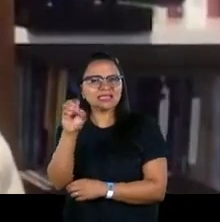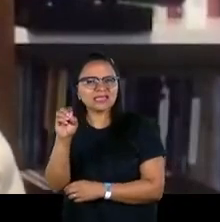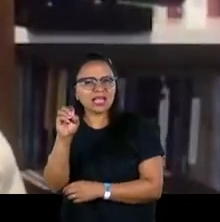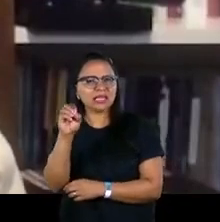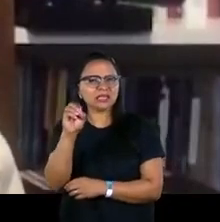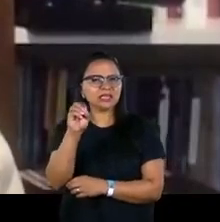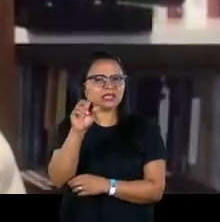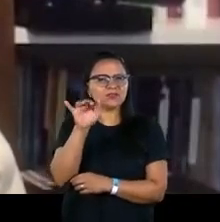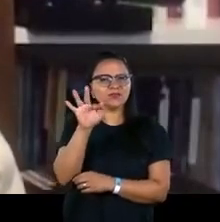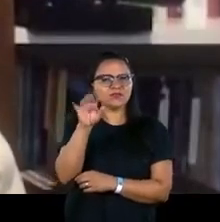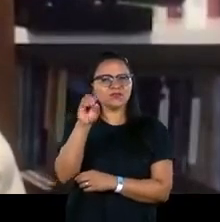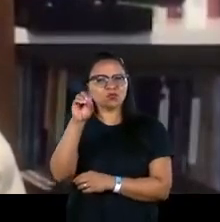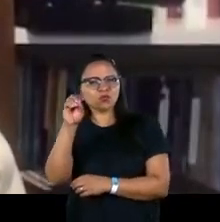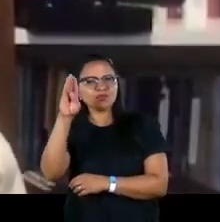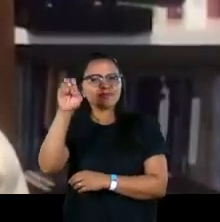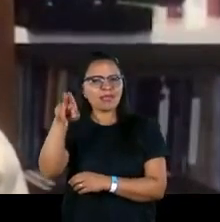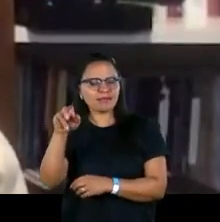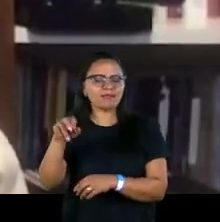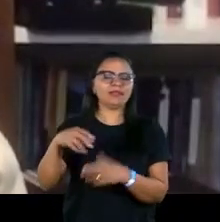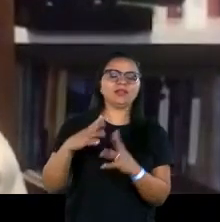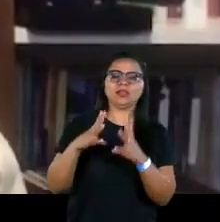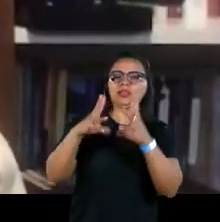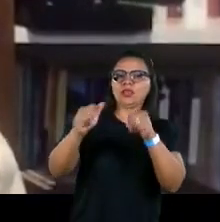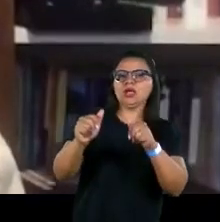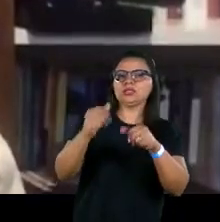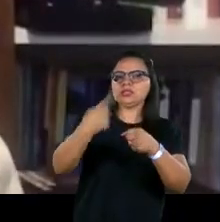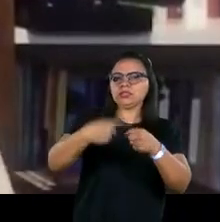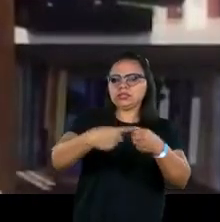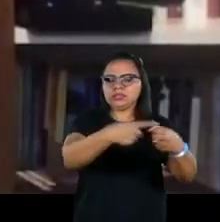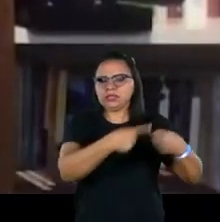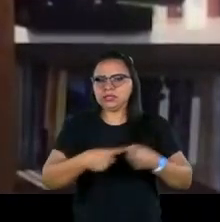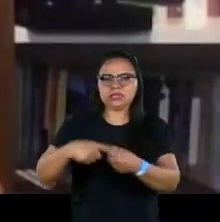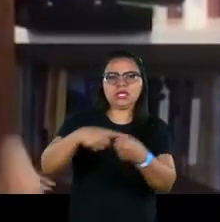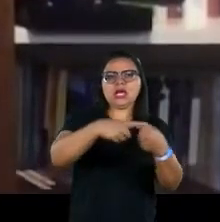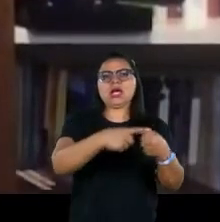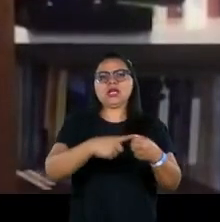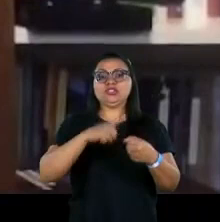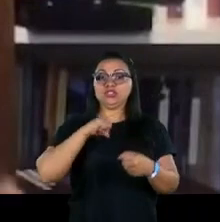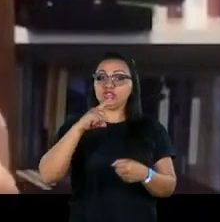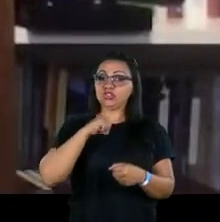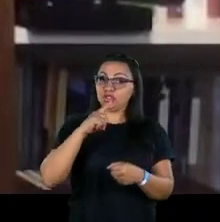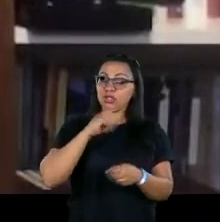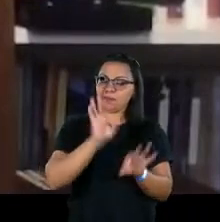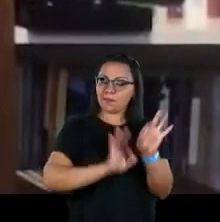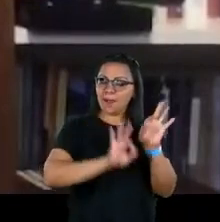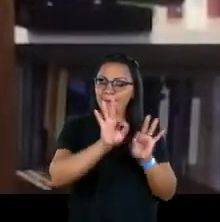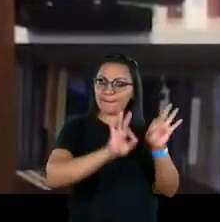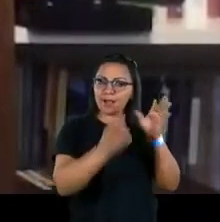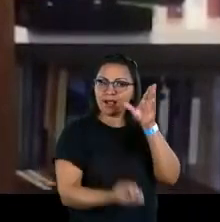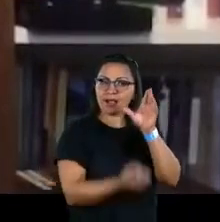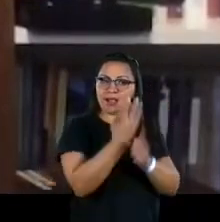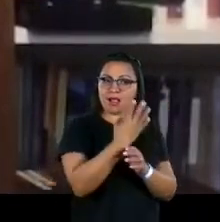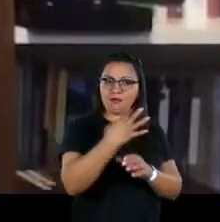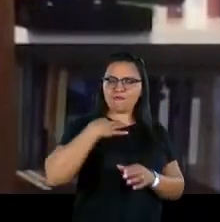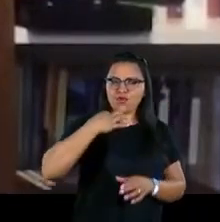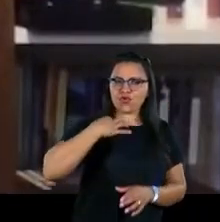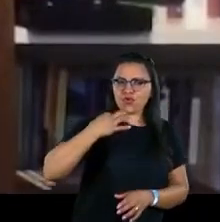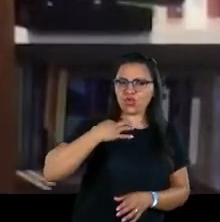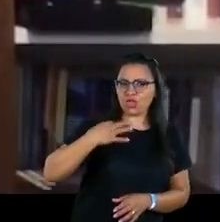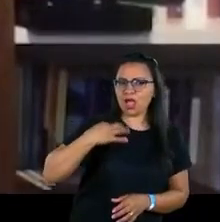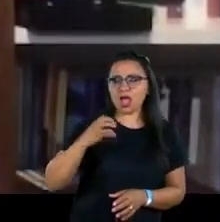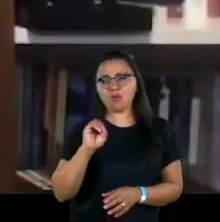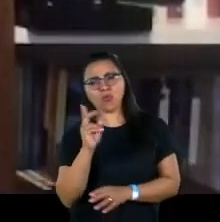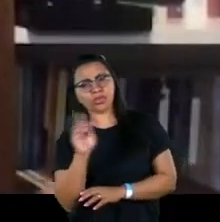Foodbanks nos Estados Unidos, todas as cidades americanas tinham o seu esquema criado com voluntários